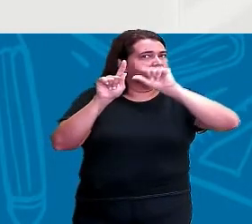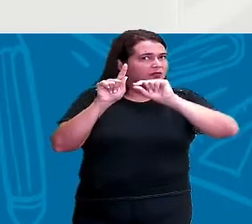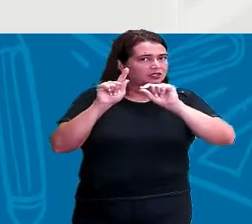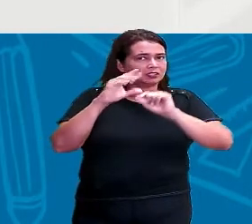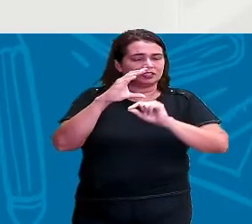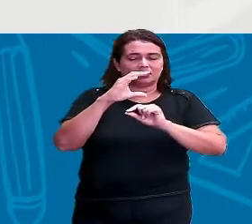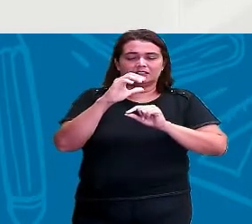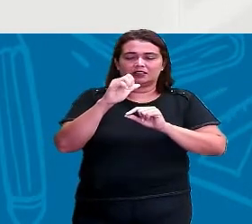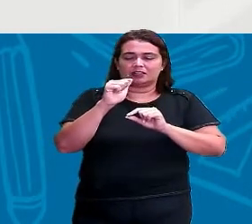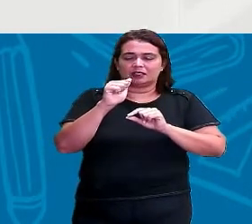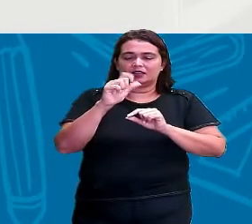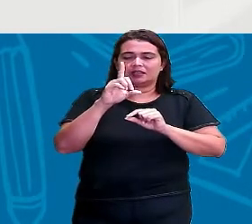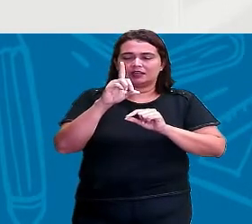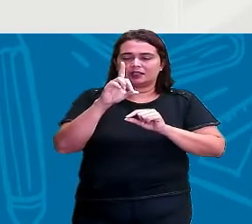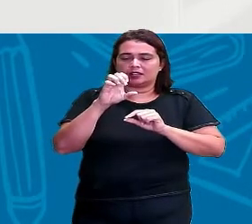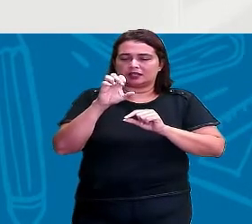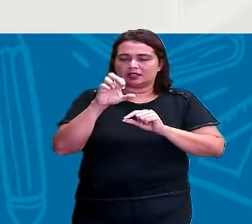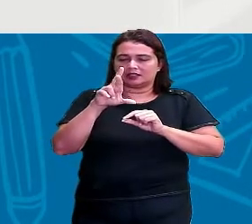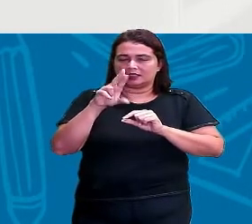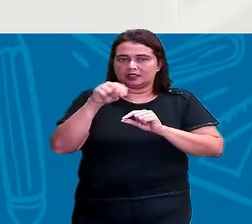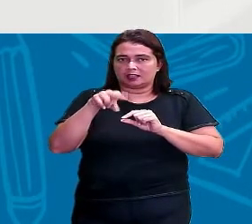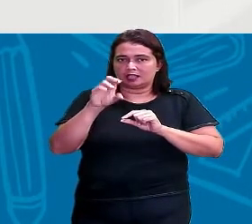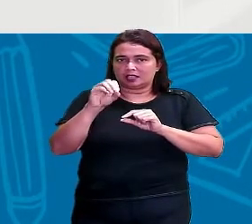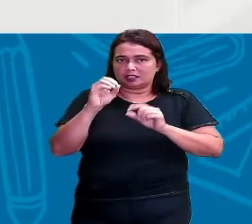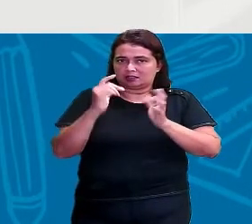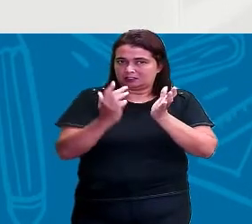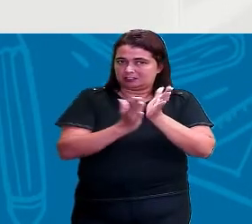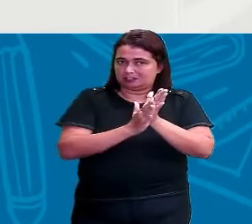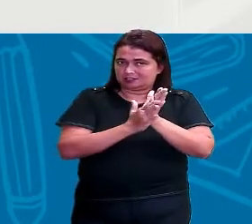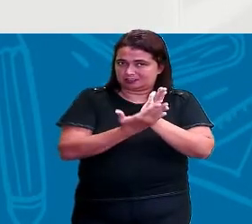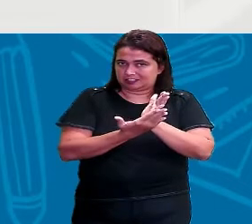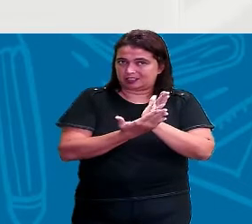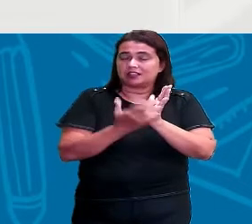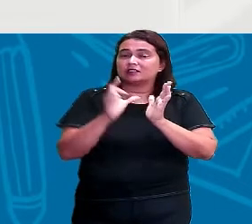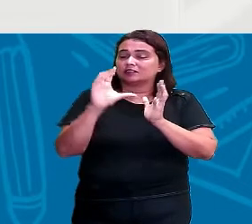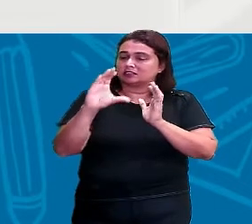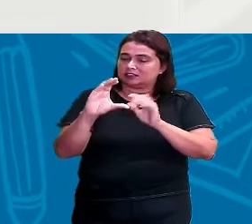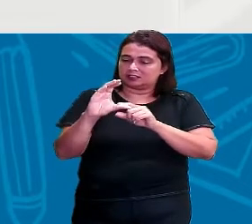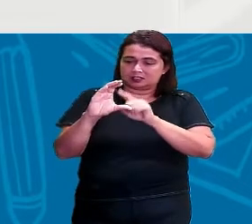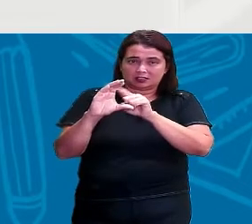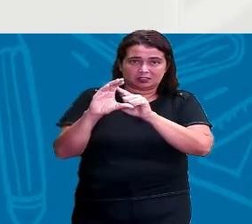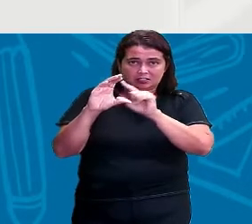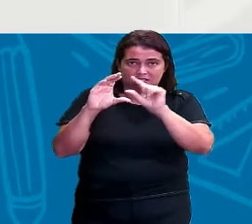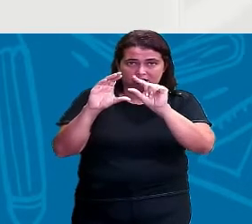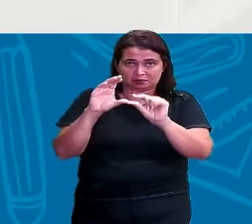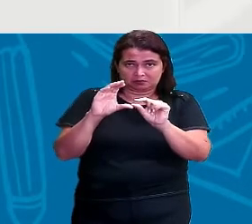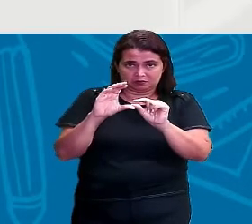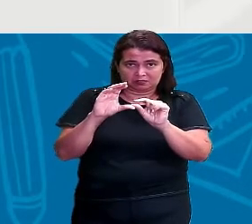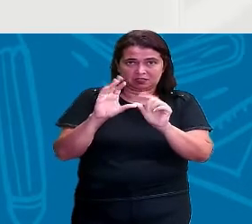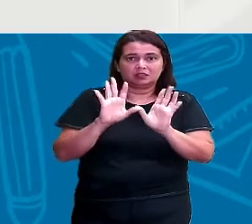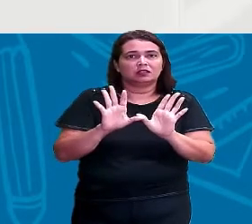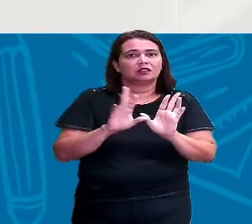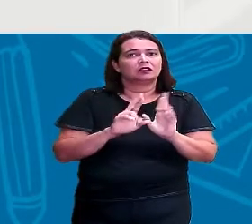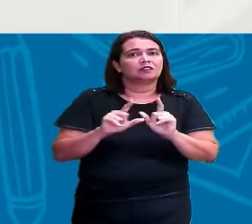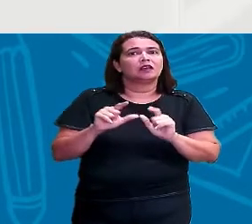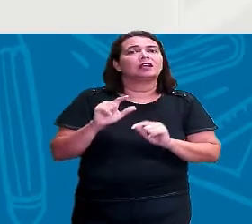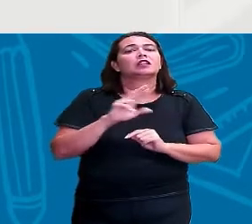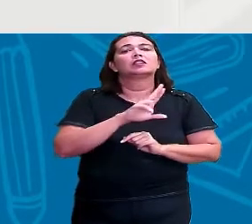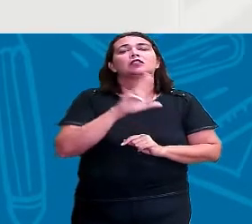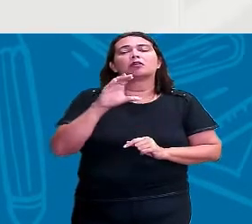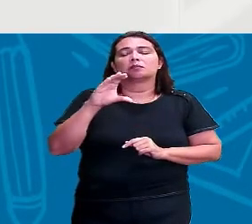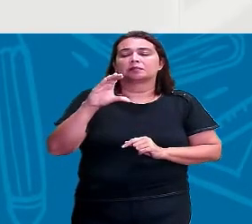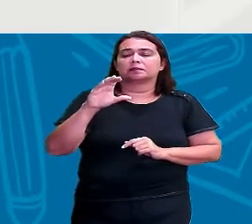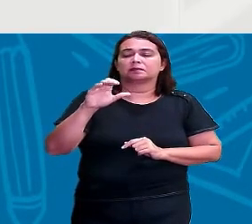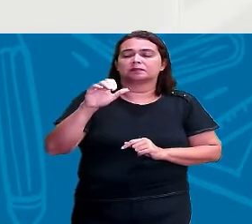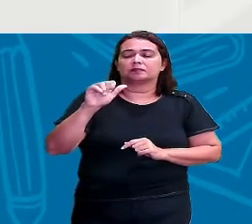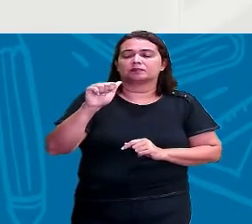caderno, então, o C vai ser minúsculo. Quando eu for escrever a palavra Carla, né? Que Carla